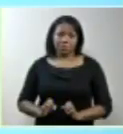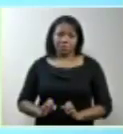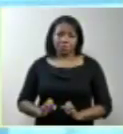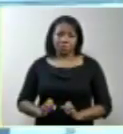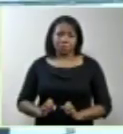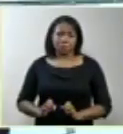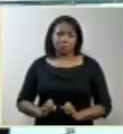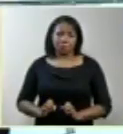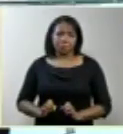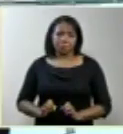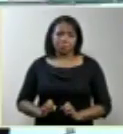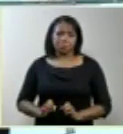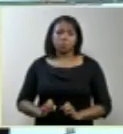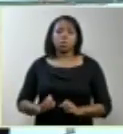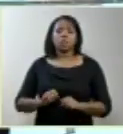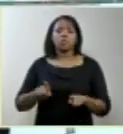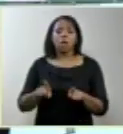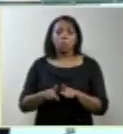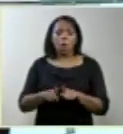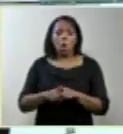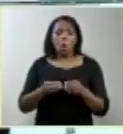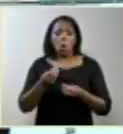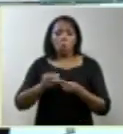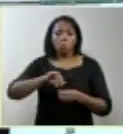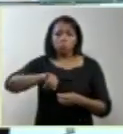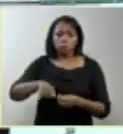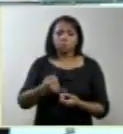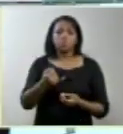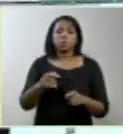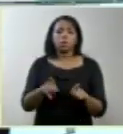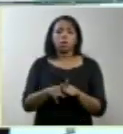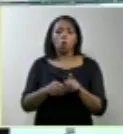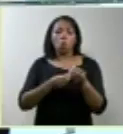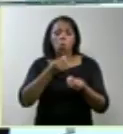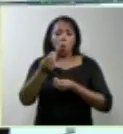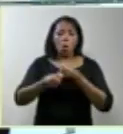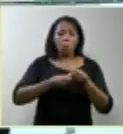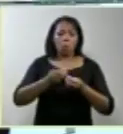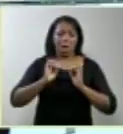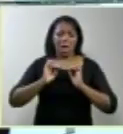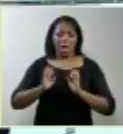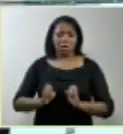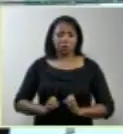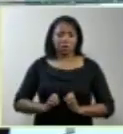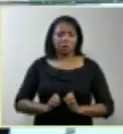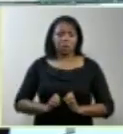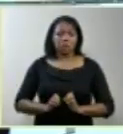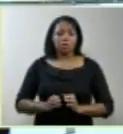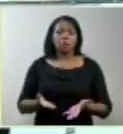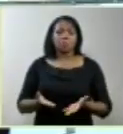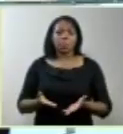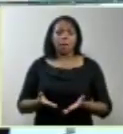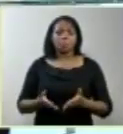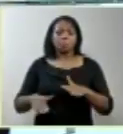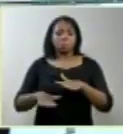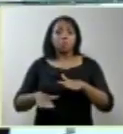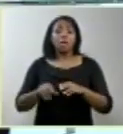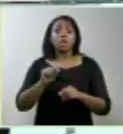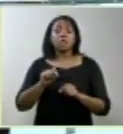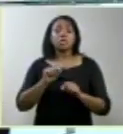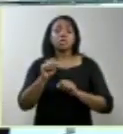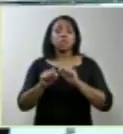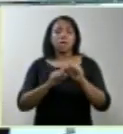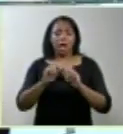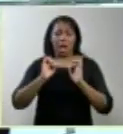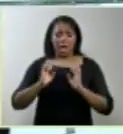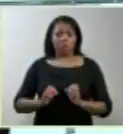oportunismo, de uma ética que vai avaliar, de uma ética utilitarista, em lugar da